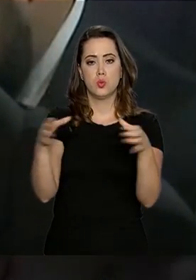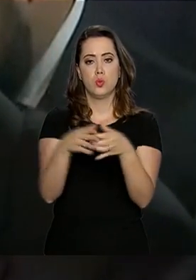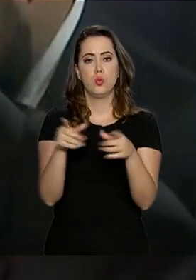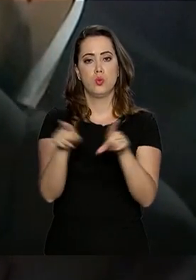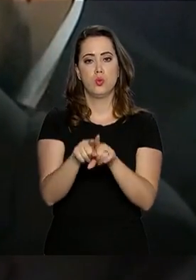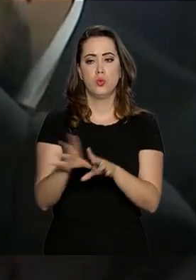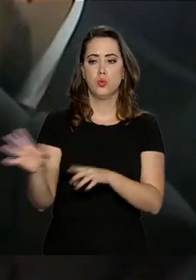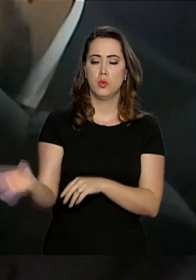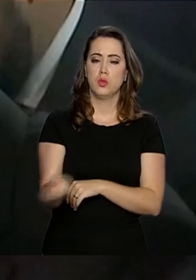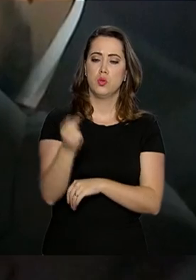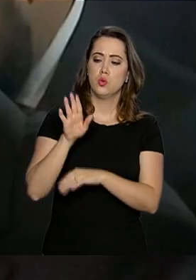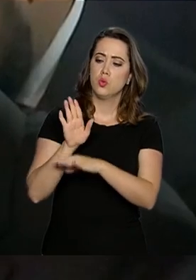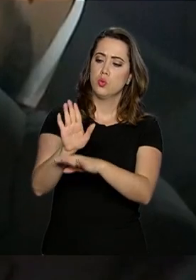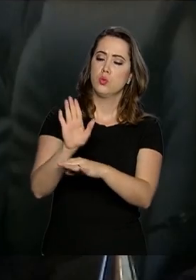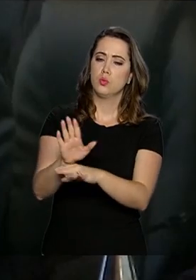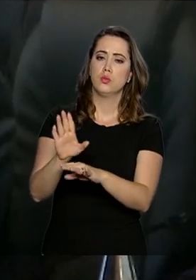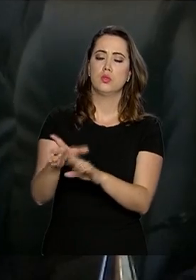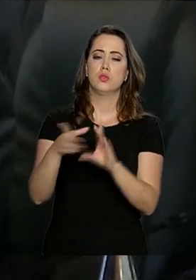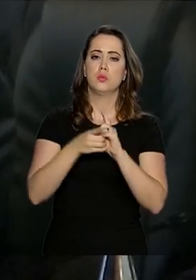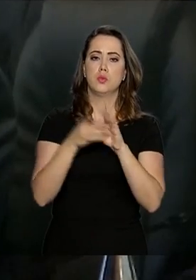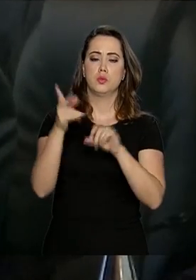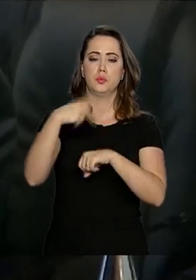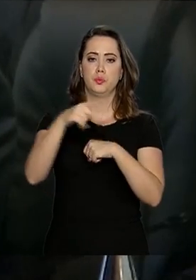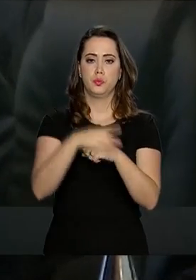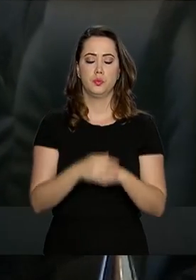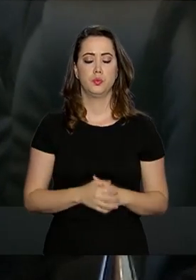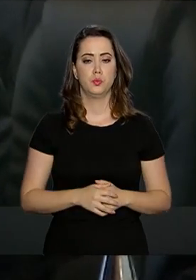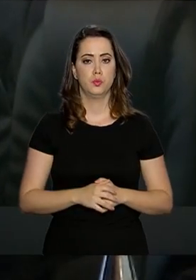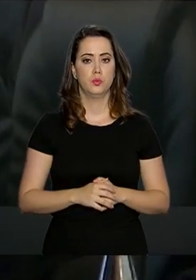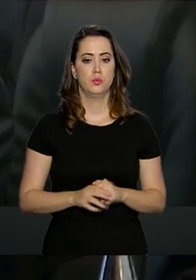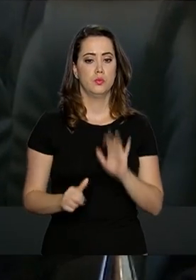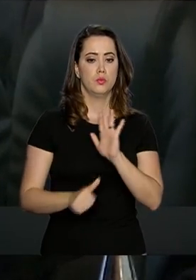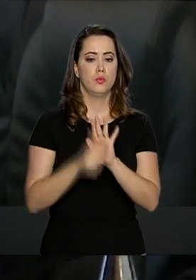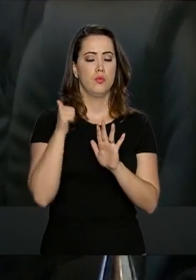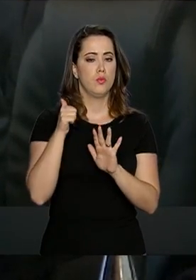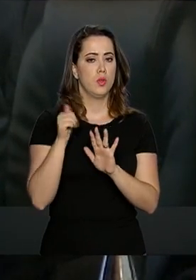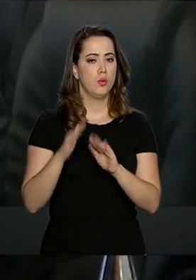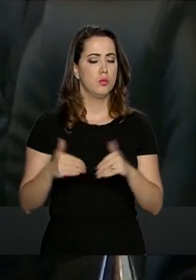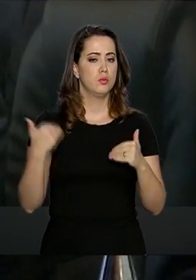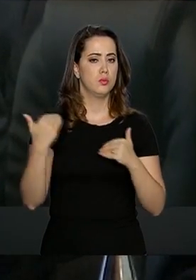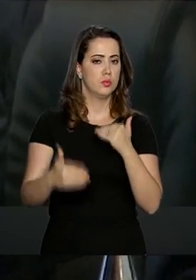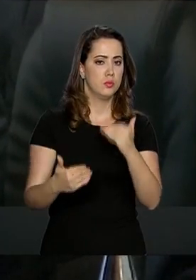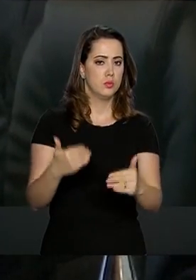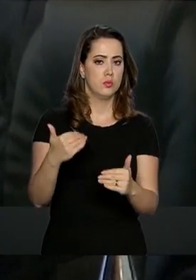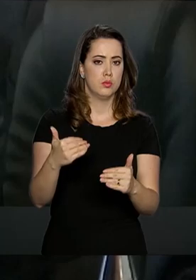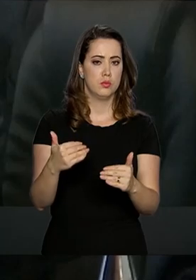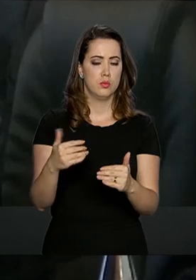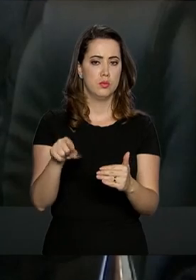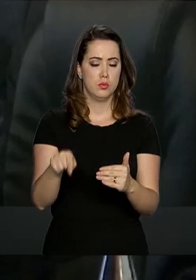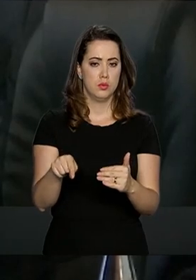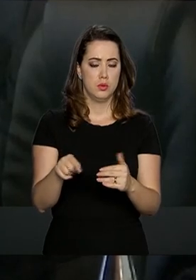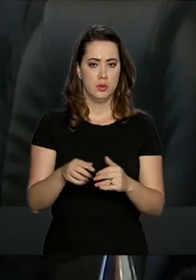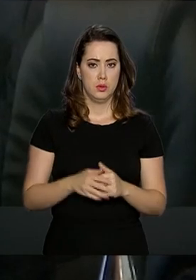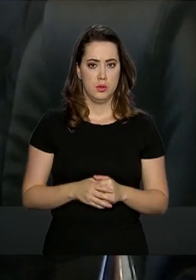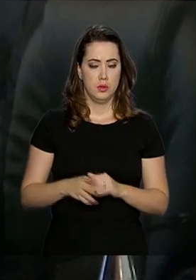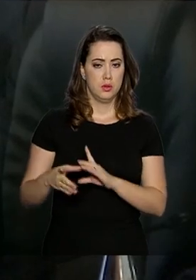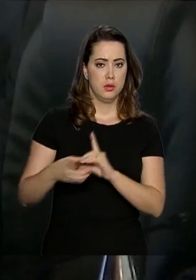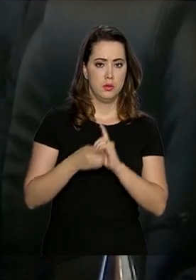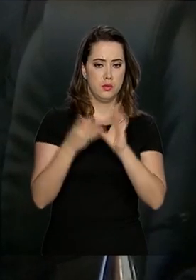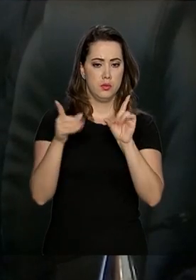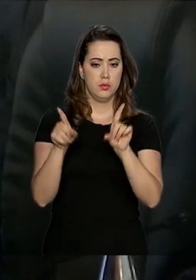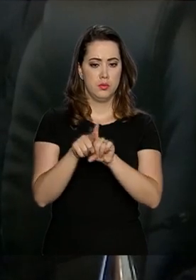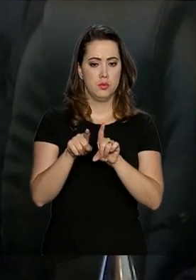resgate da democracia na região. Dizem que era um primeiro passo determinado na defesa da democracia